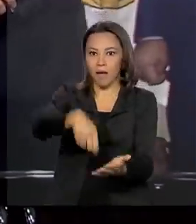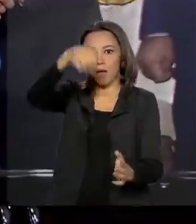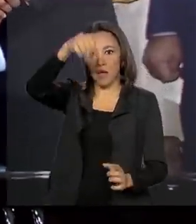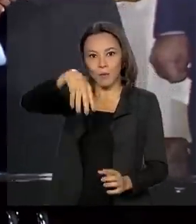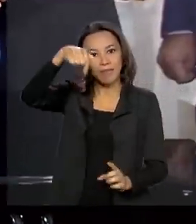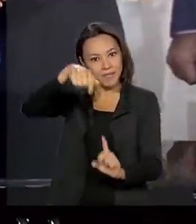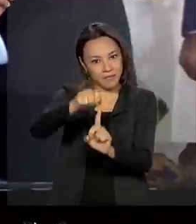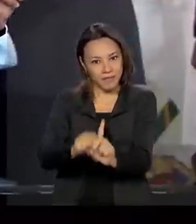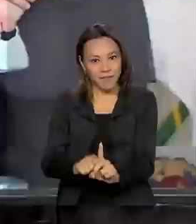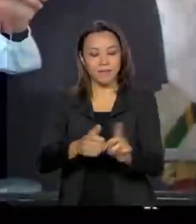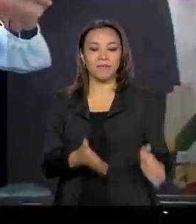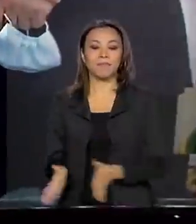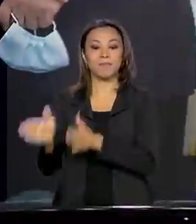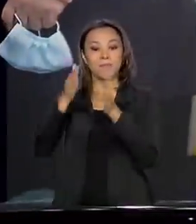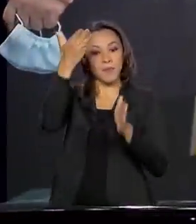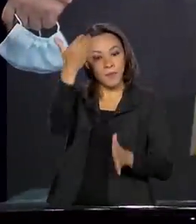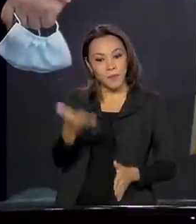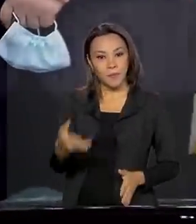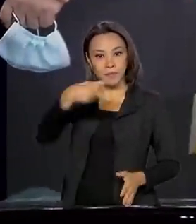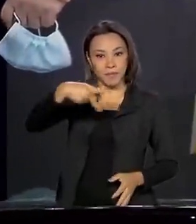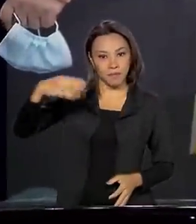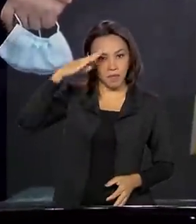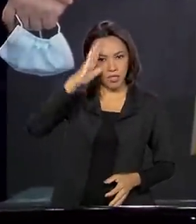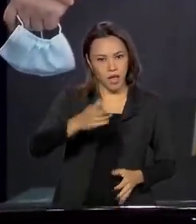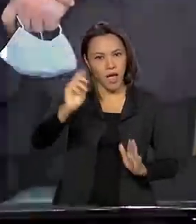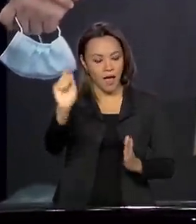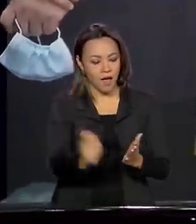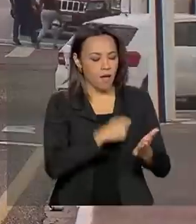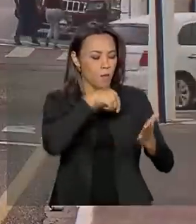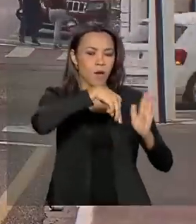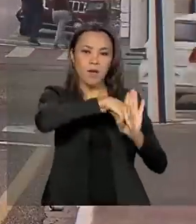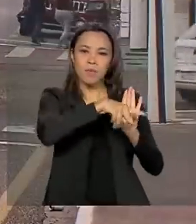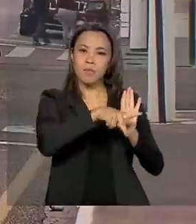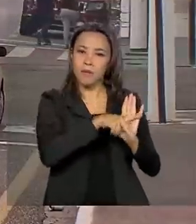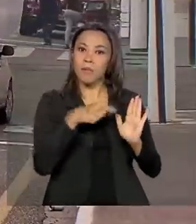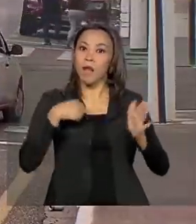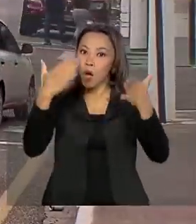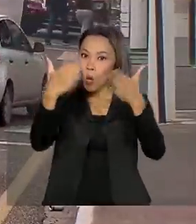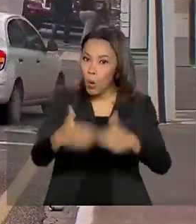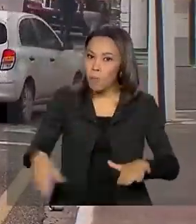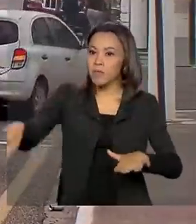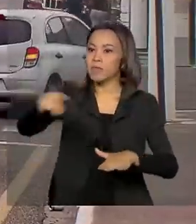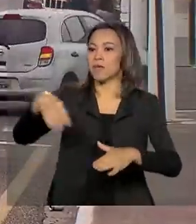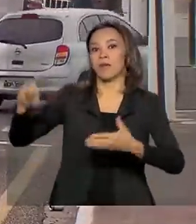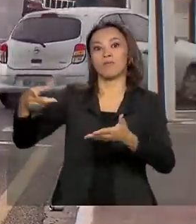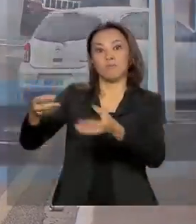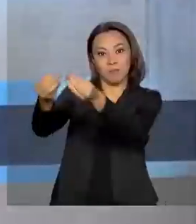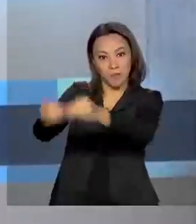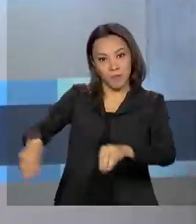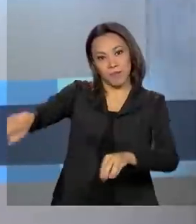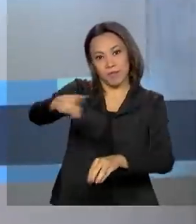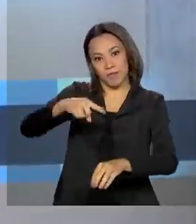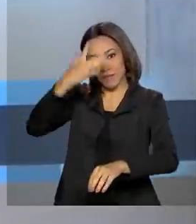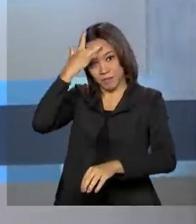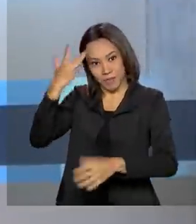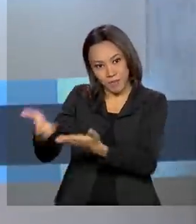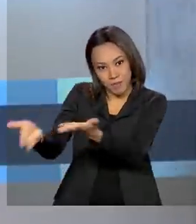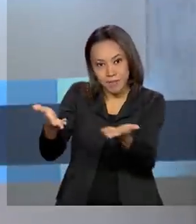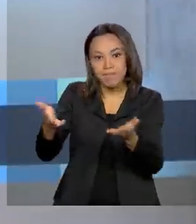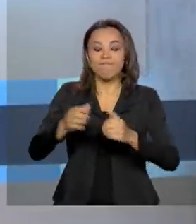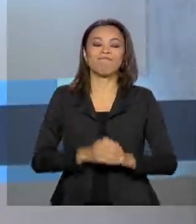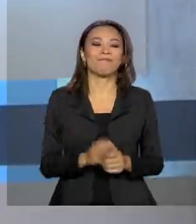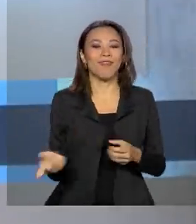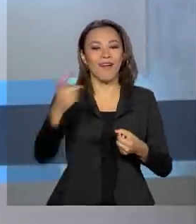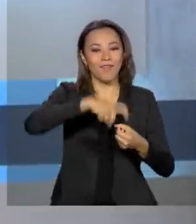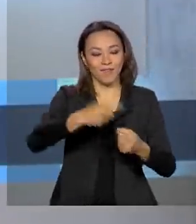deste mês. O Jair Bolsonaro assinou medida provisória para compensar as perdas da população. Retomada